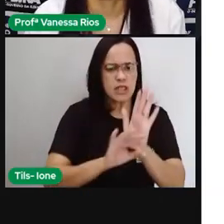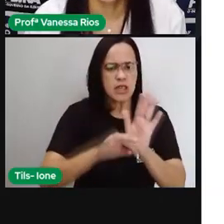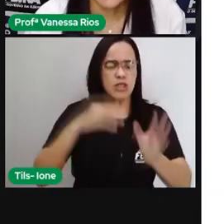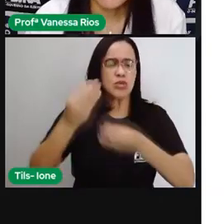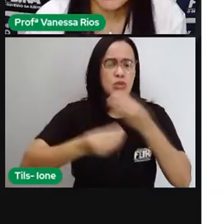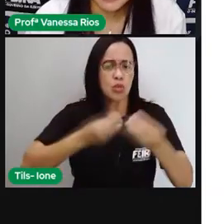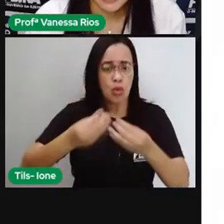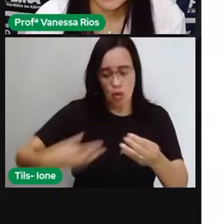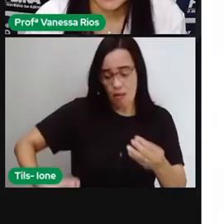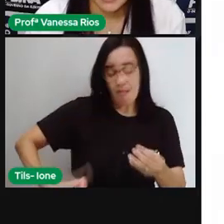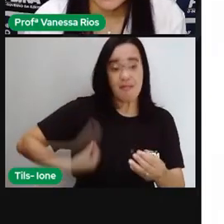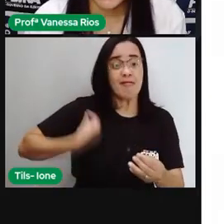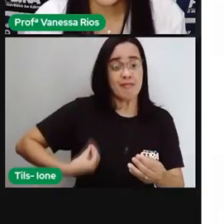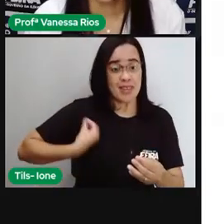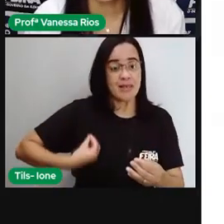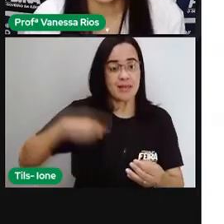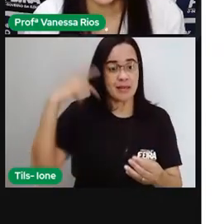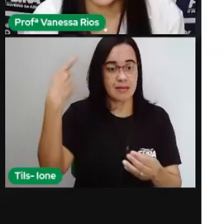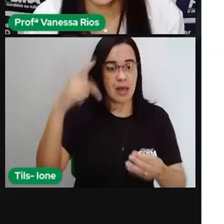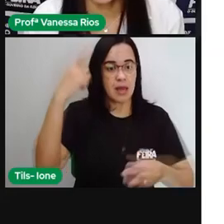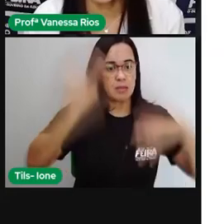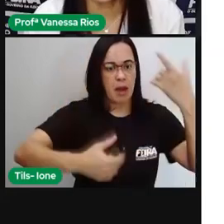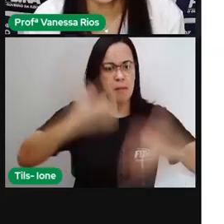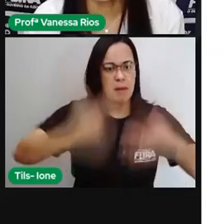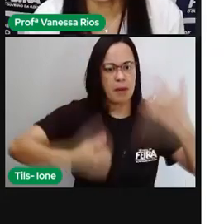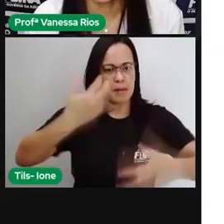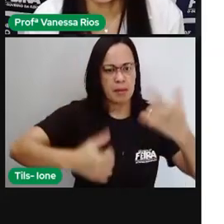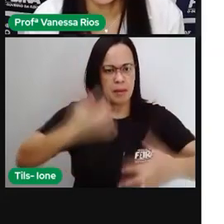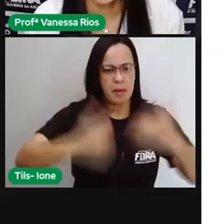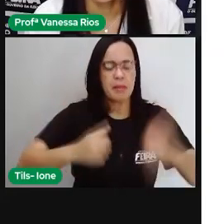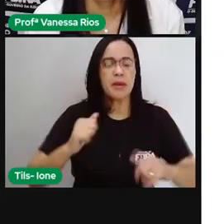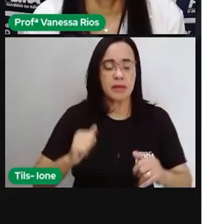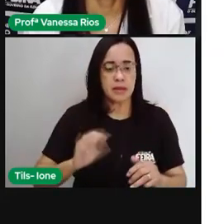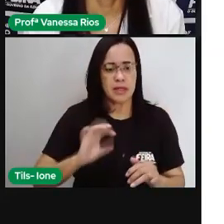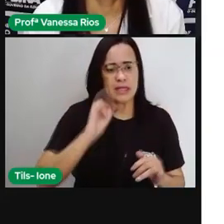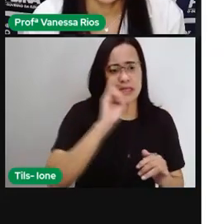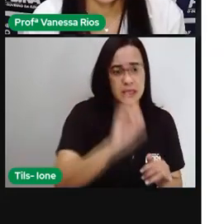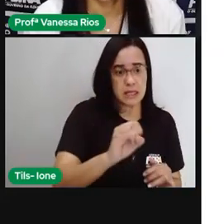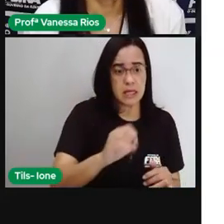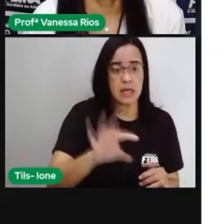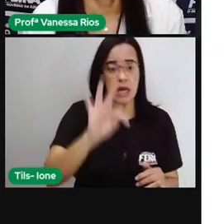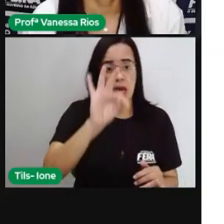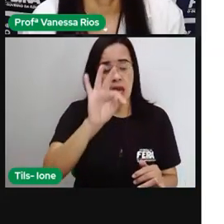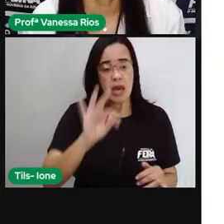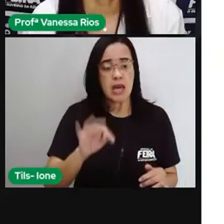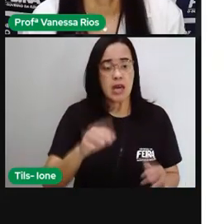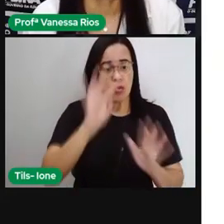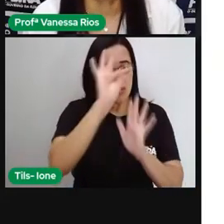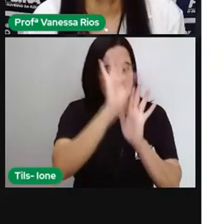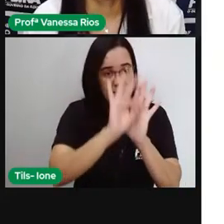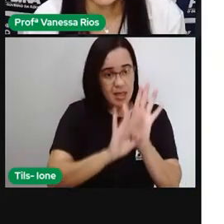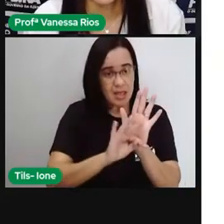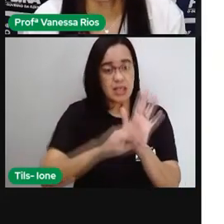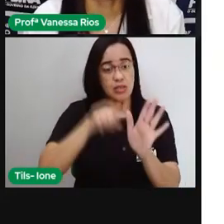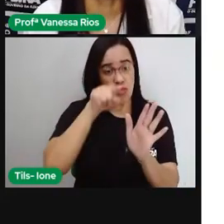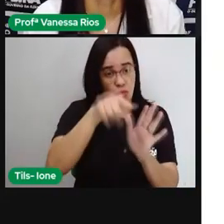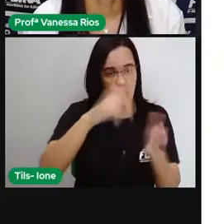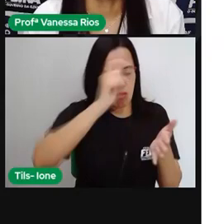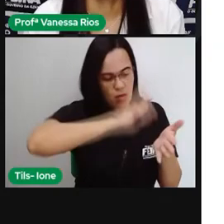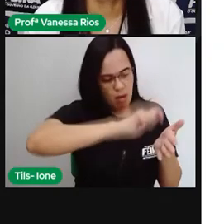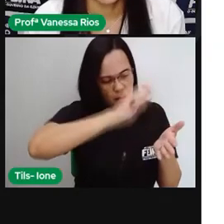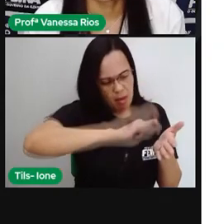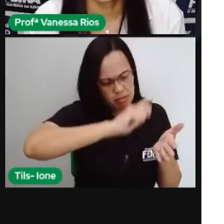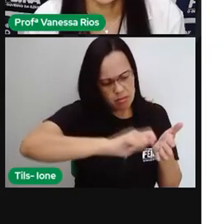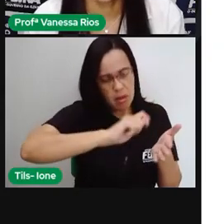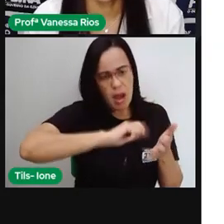biografia. mas se por acaso você escrever um texto onde você vai narrar fatos vai